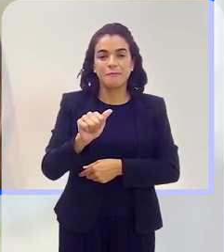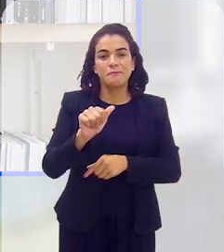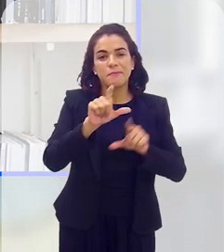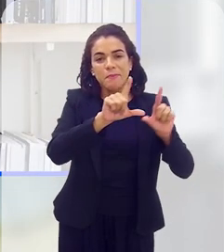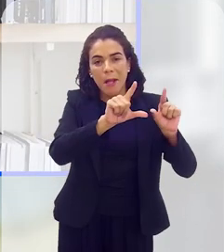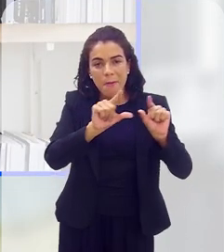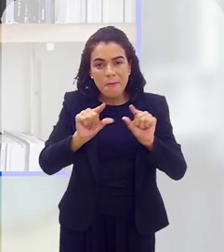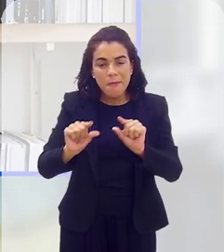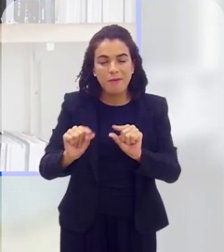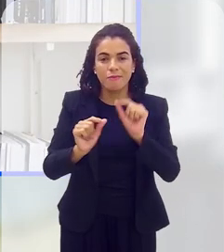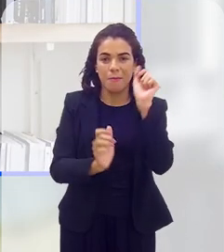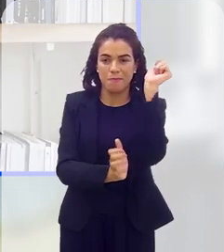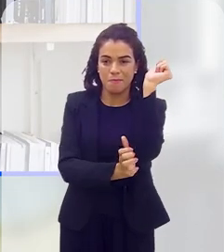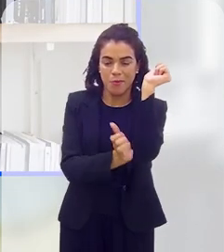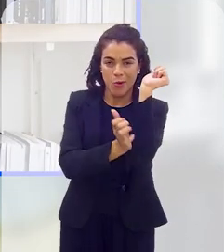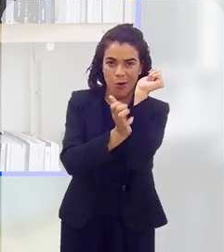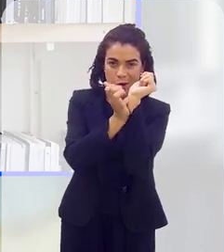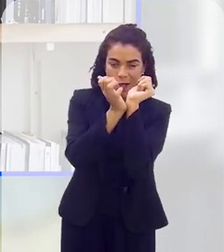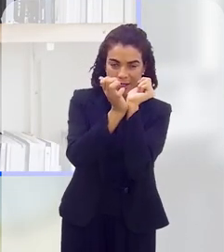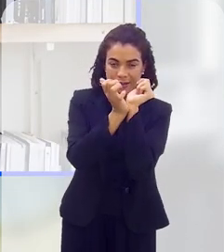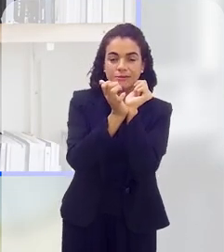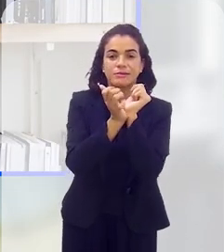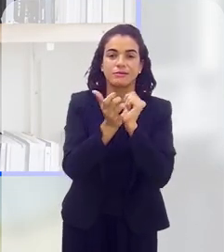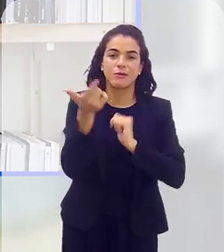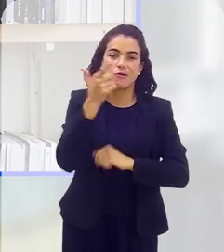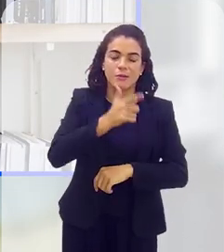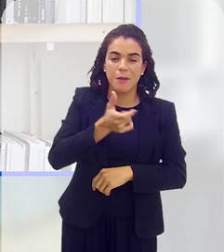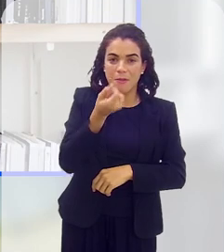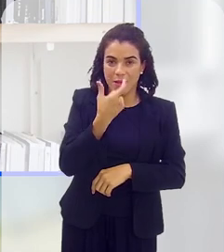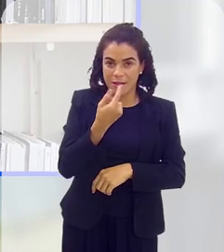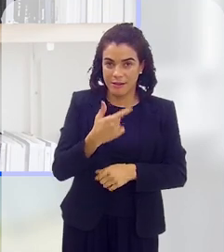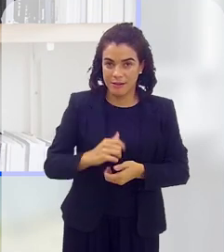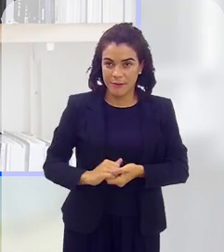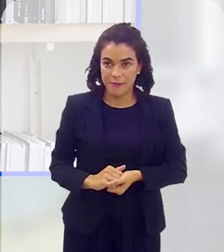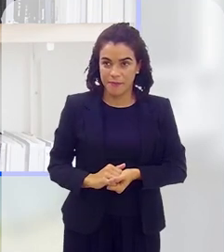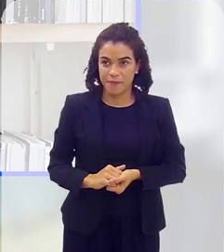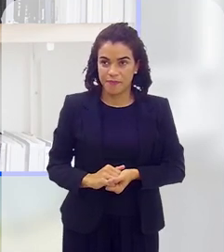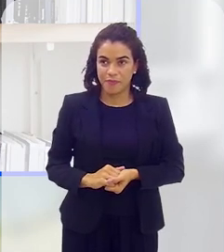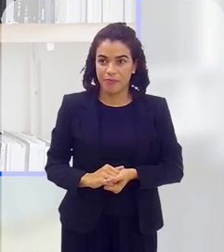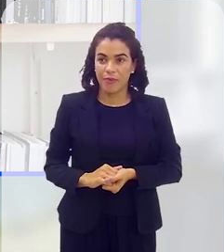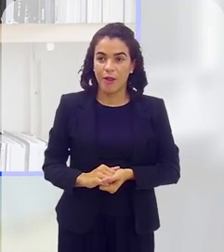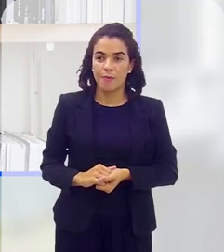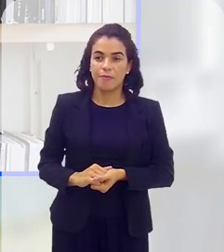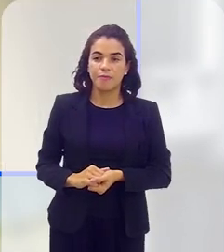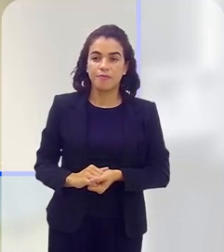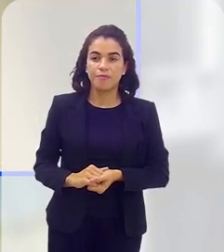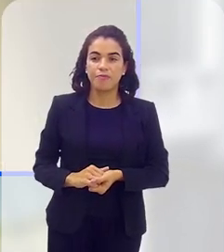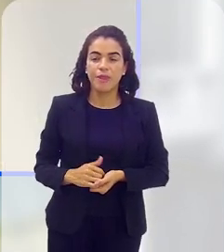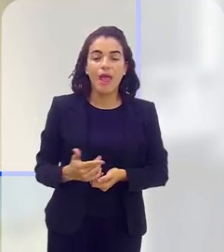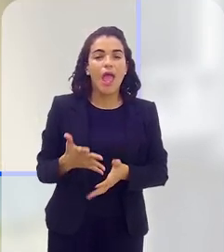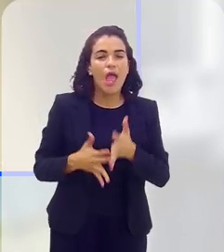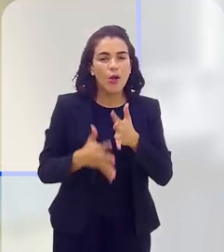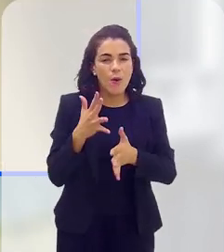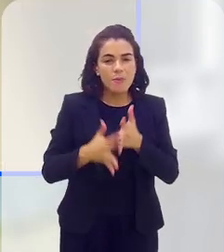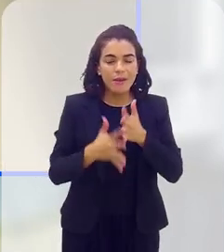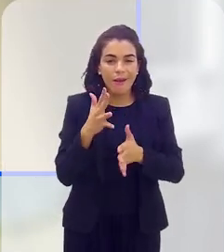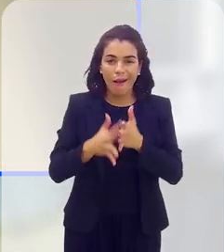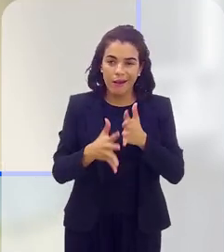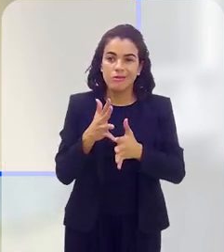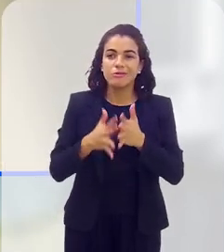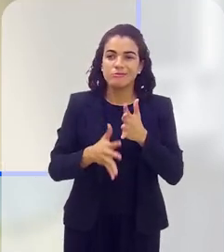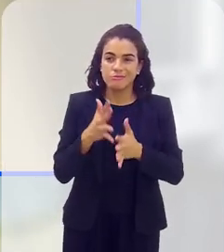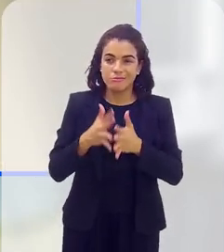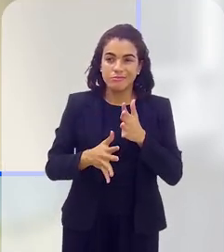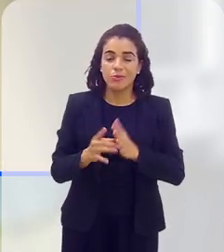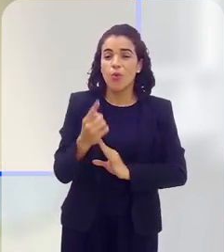para reduzir toda essa burocracia e dificuldade do acesso às medicações? É... a princípio, é muito complicado porque